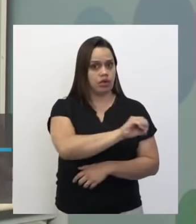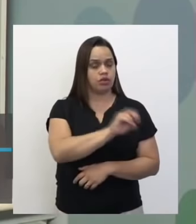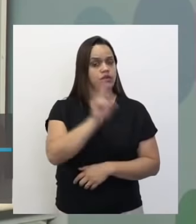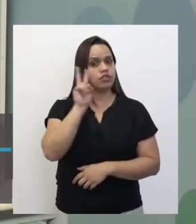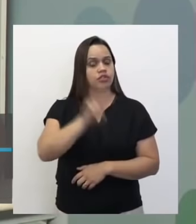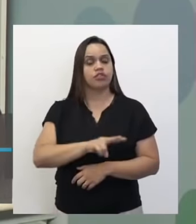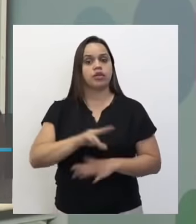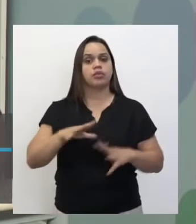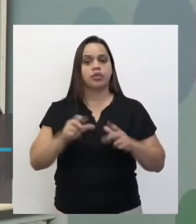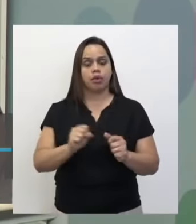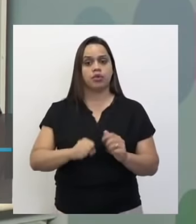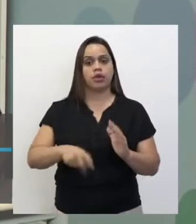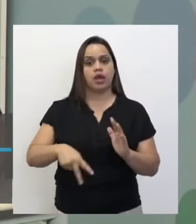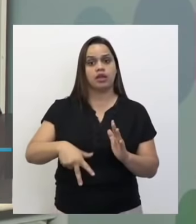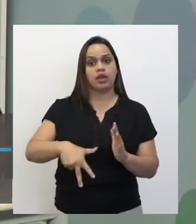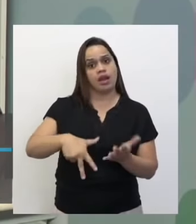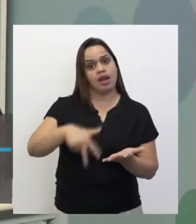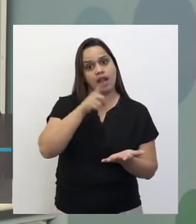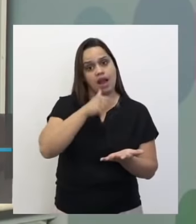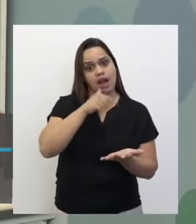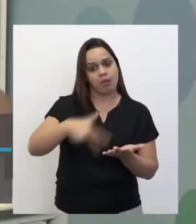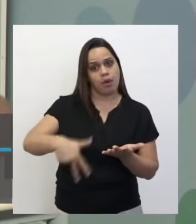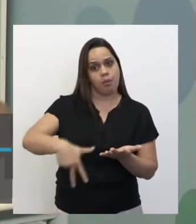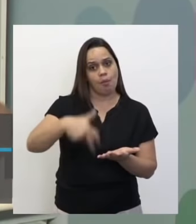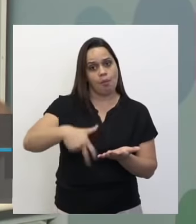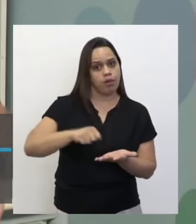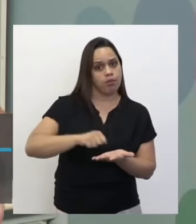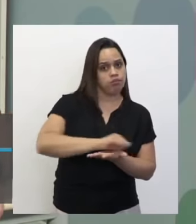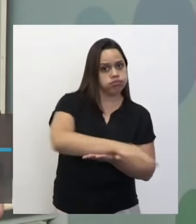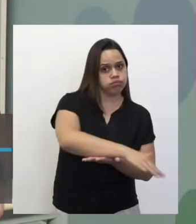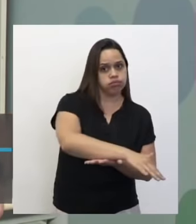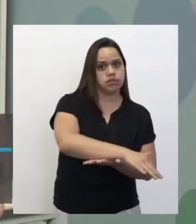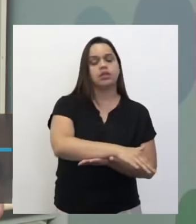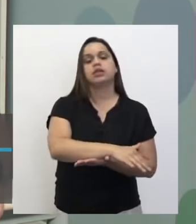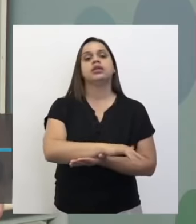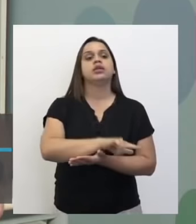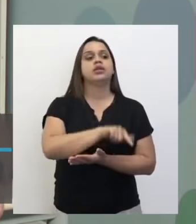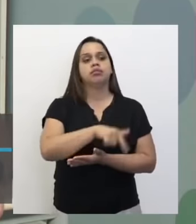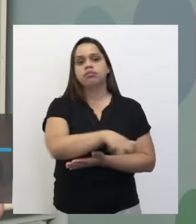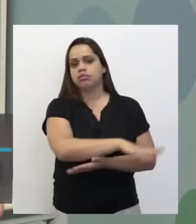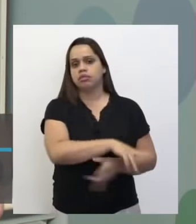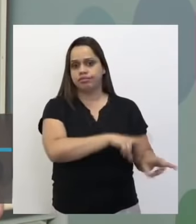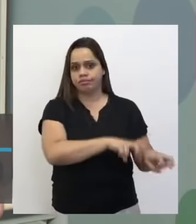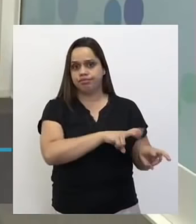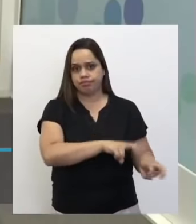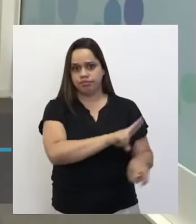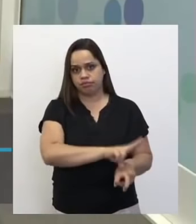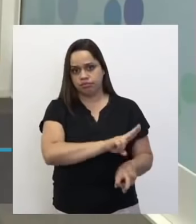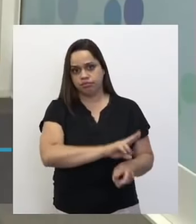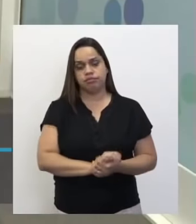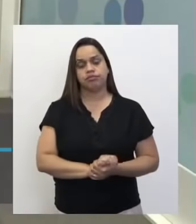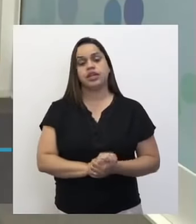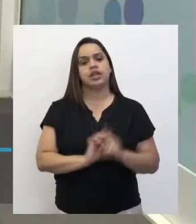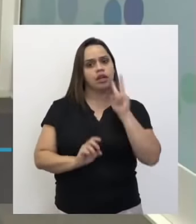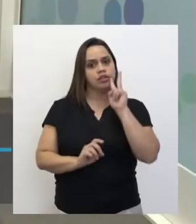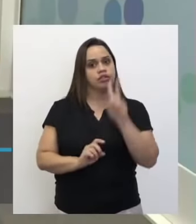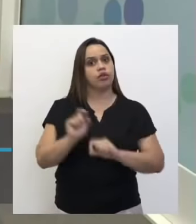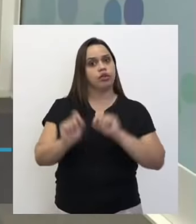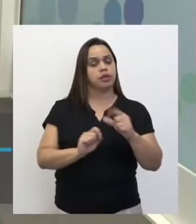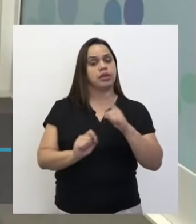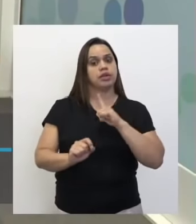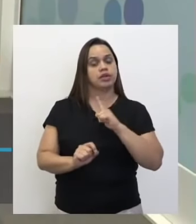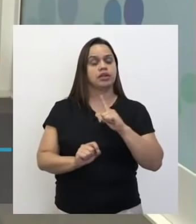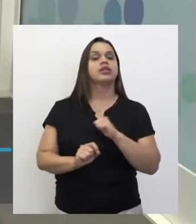irrigação e de produção agrícola no Brasil que tem a necessidade da água, né, professora? Exatamente. Para a gente ter uma